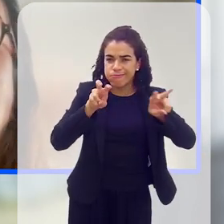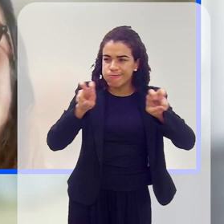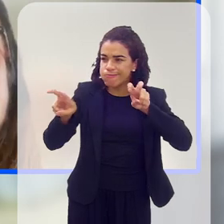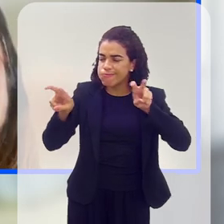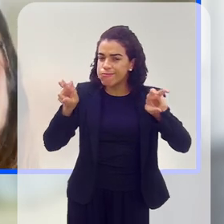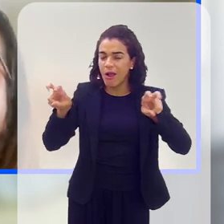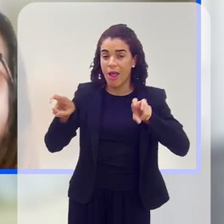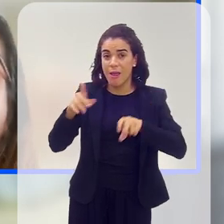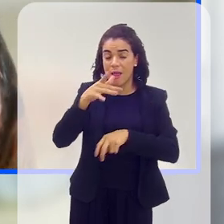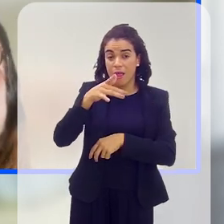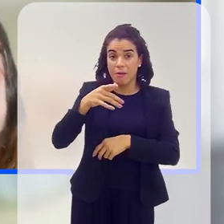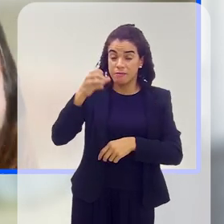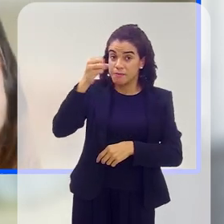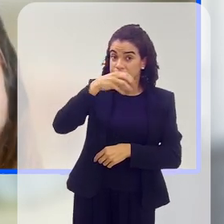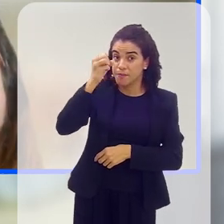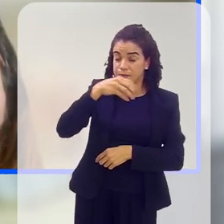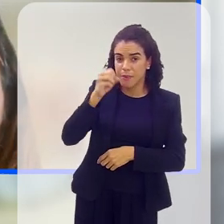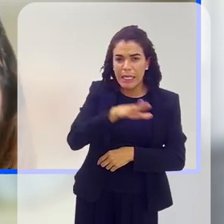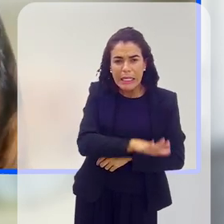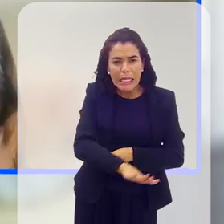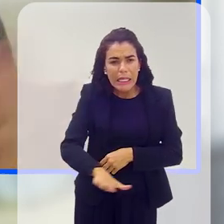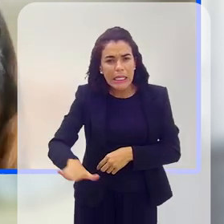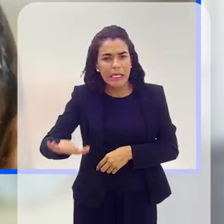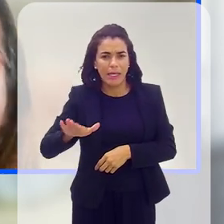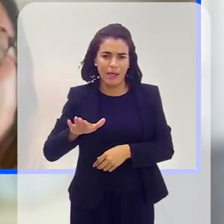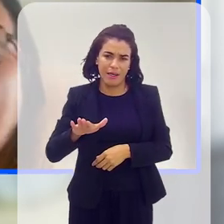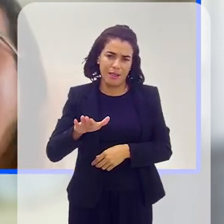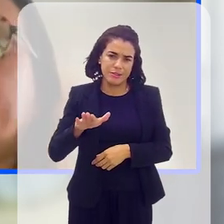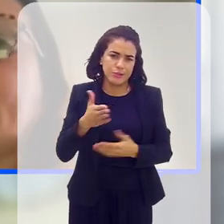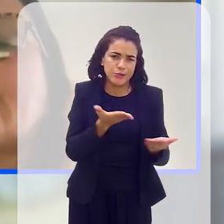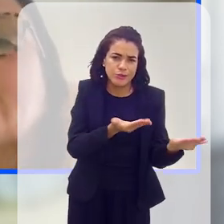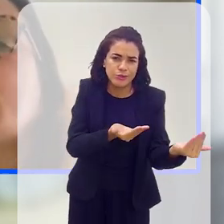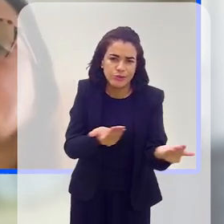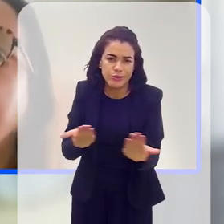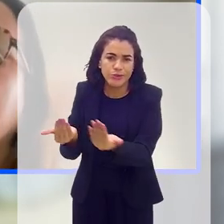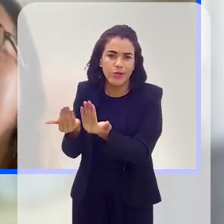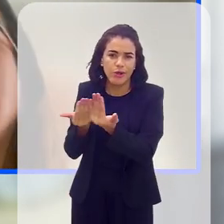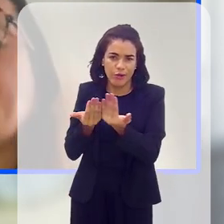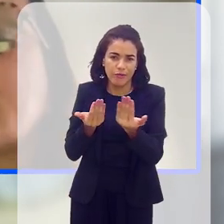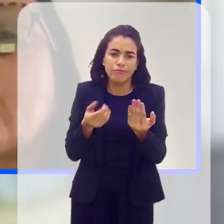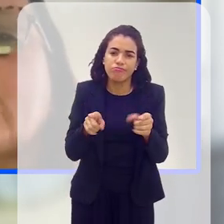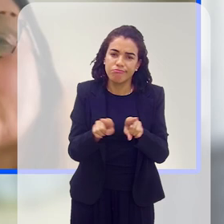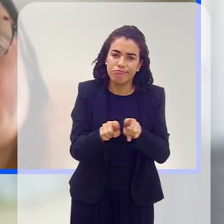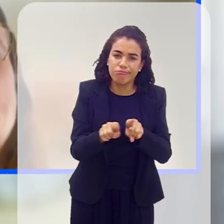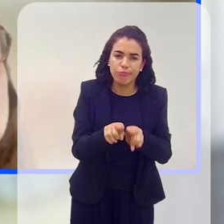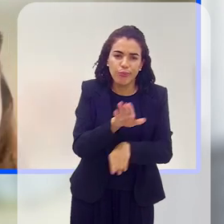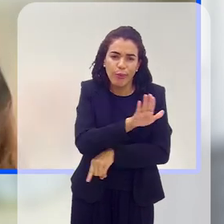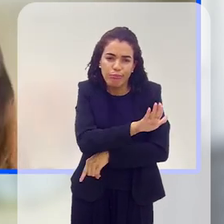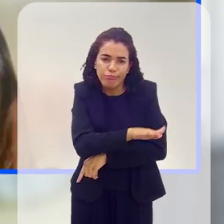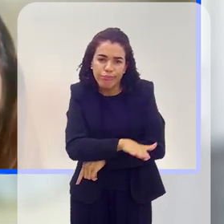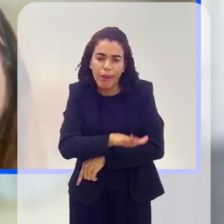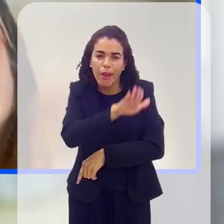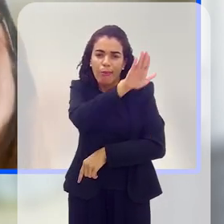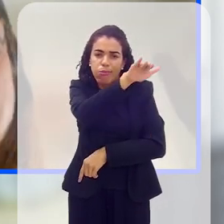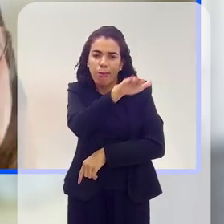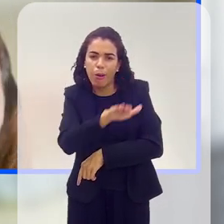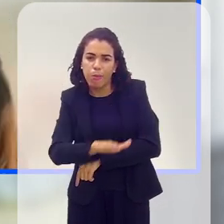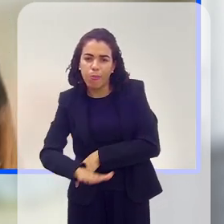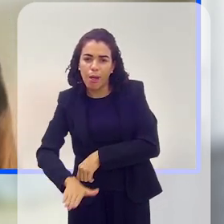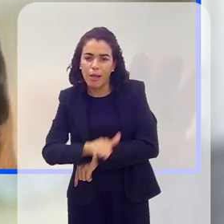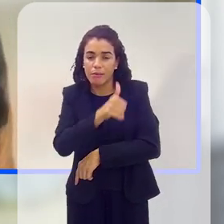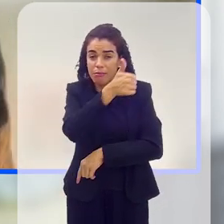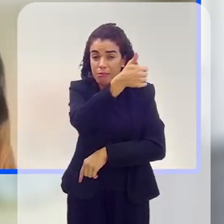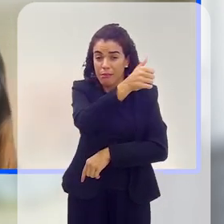coisas agressivas, crianças hoje, a gente tem visto crianças, jovens, os mais jovenzinhos, os 18,